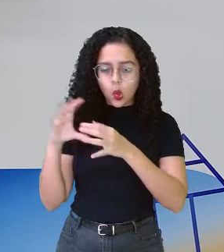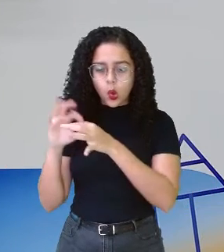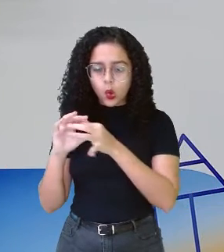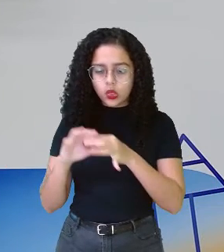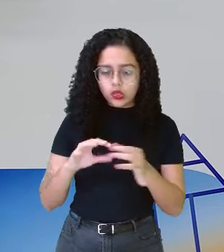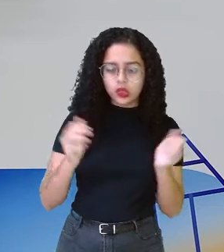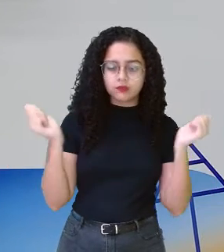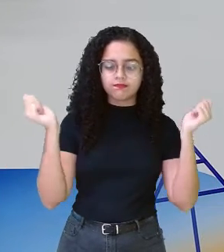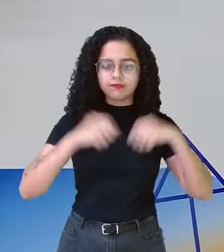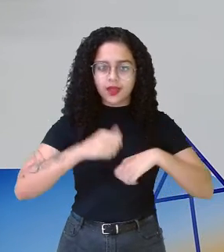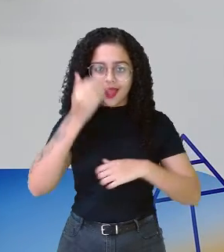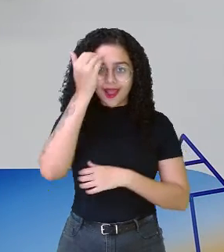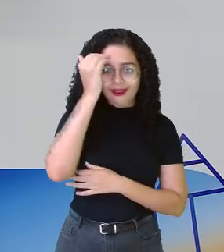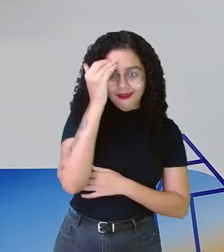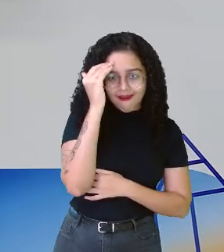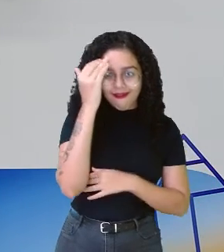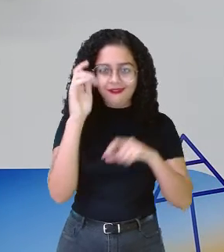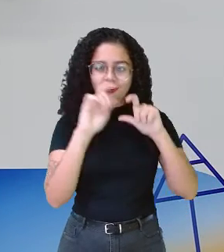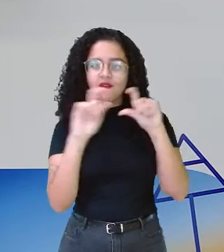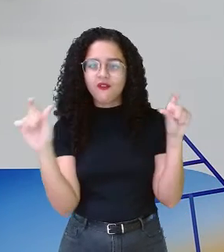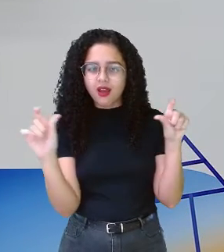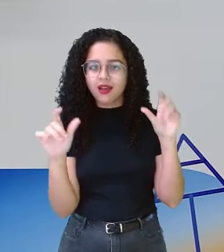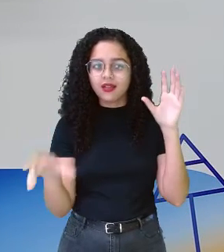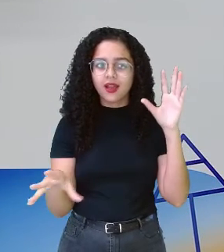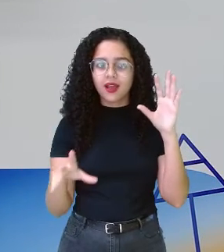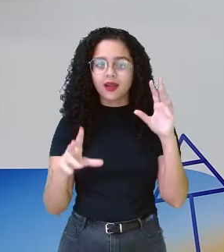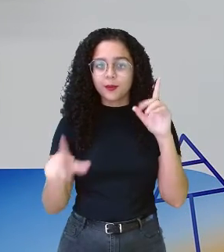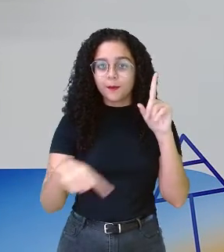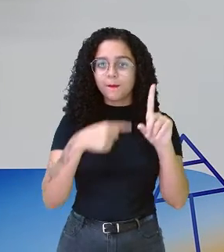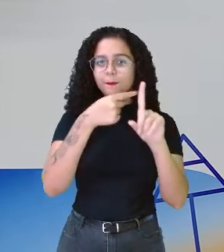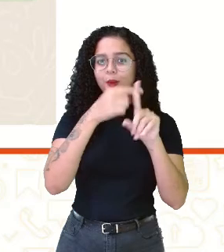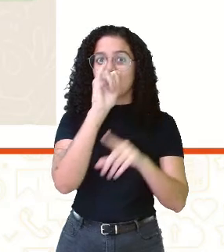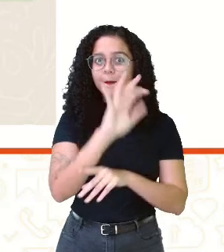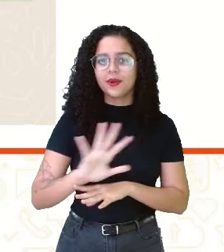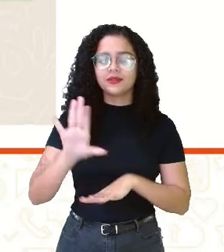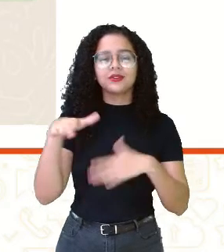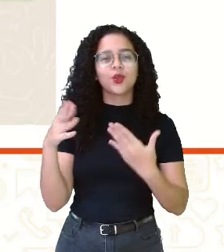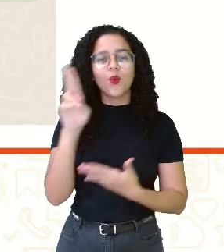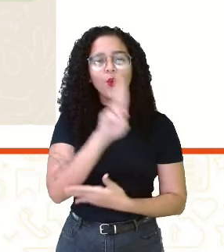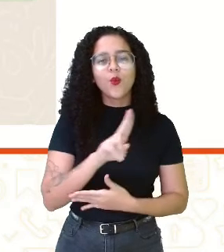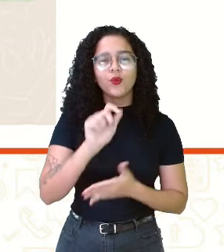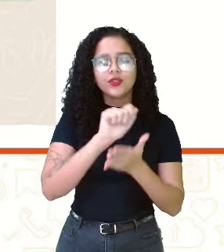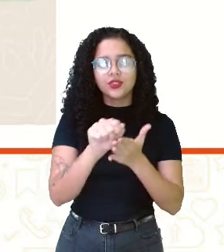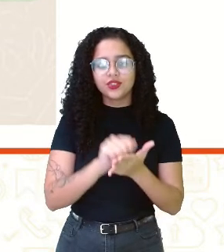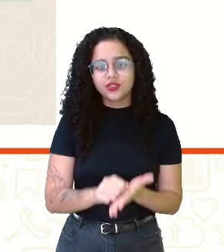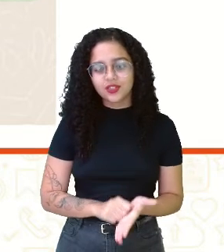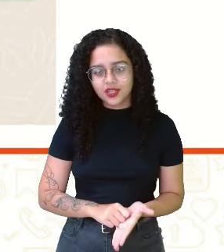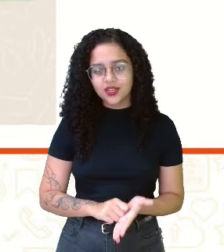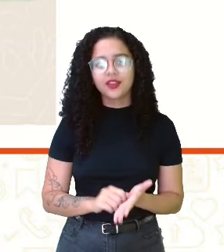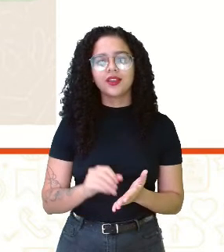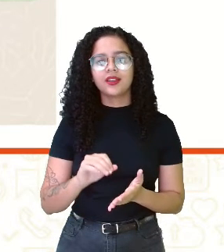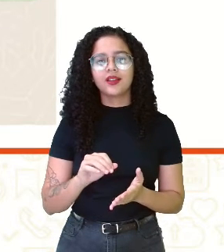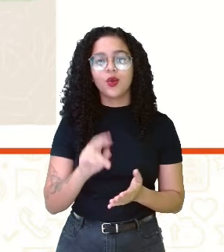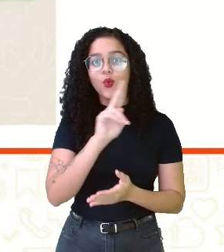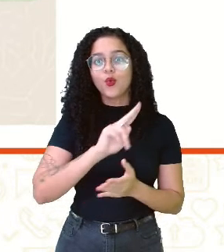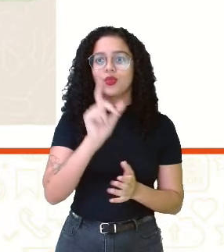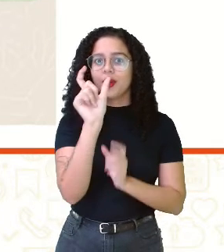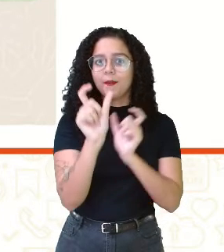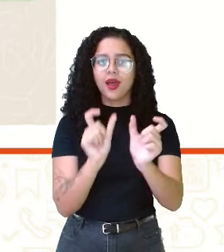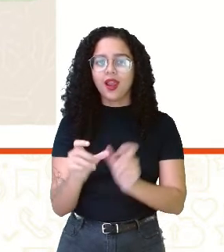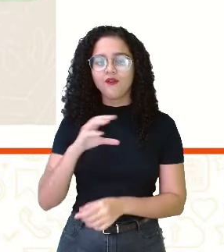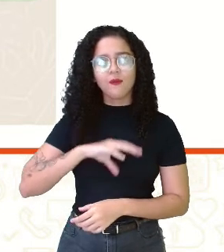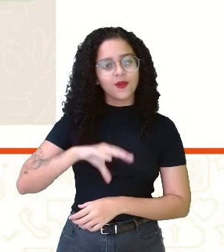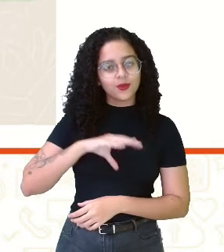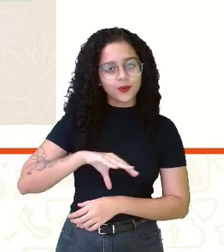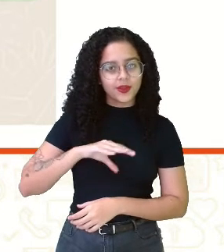a gente consegue entender o que ele quis dizer. Então, esse uso da escrita, esse uso das palavras, esse uso do